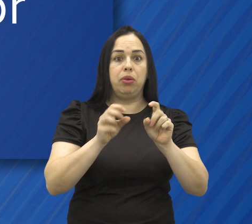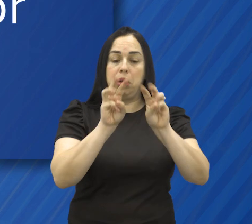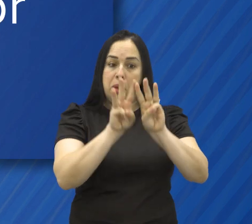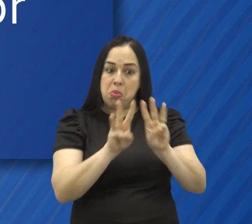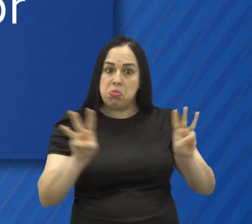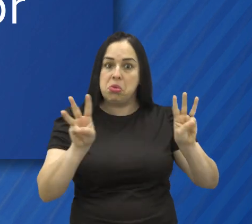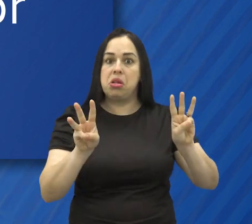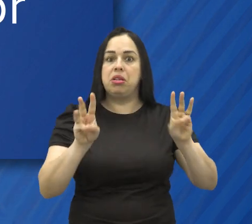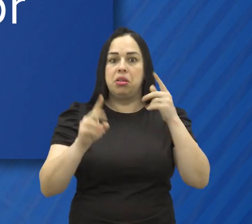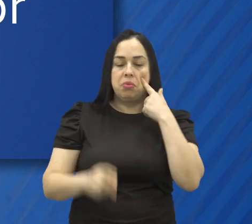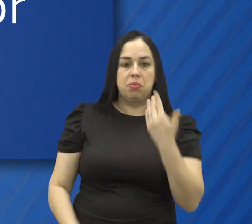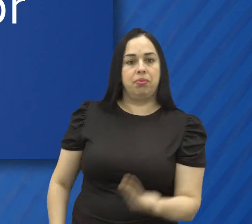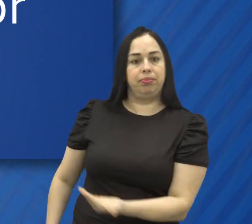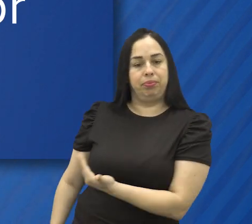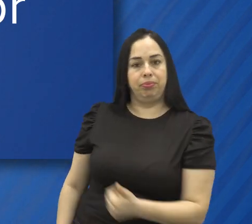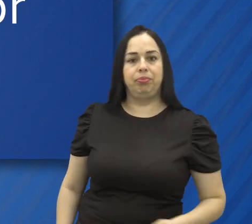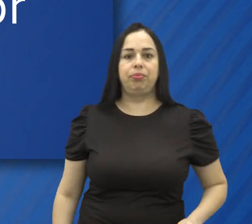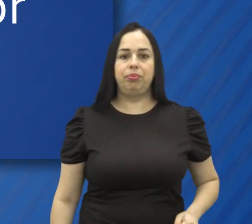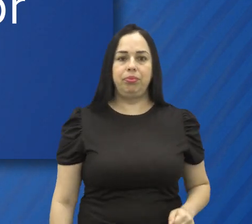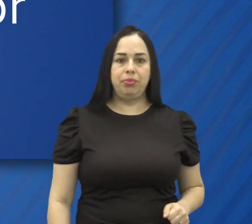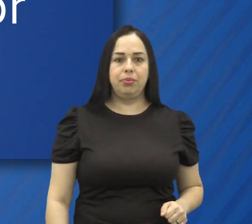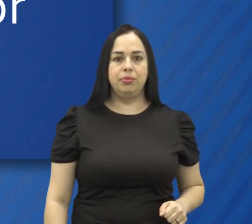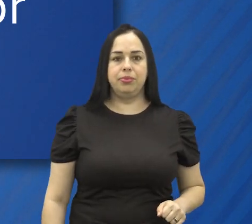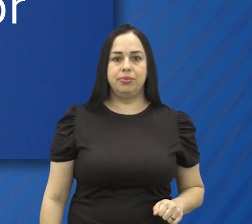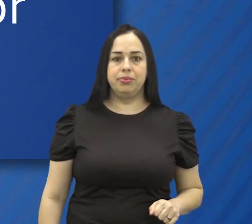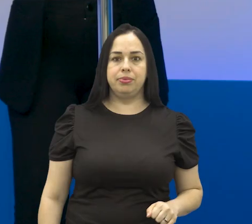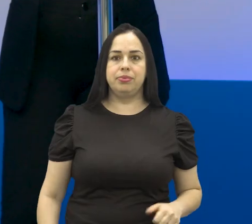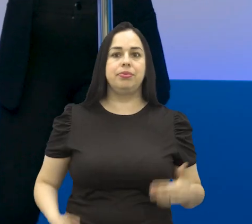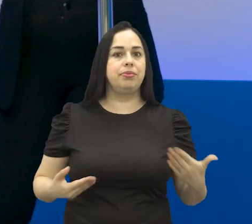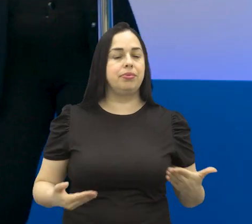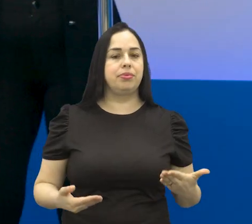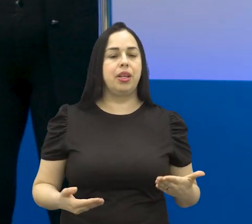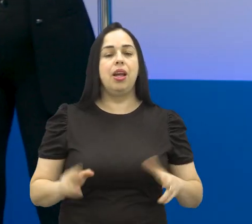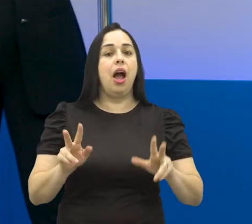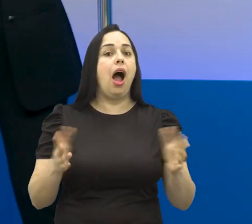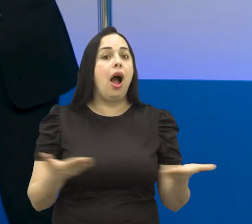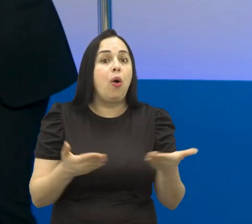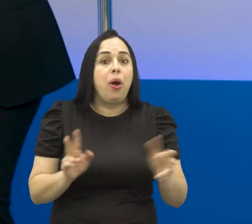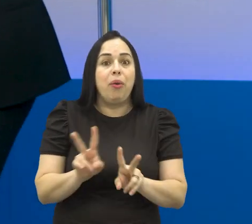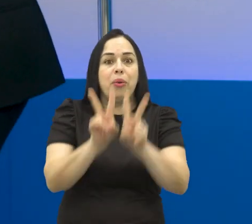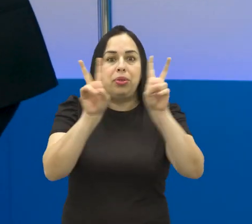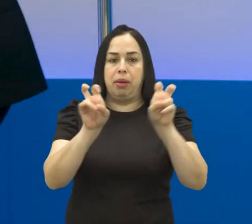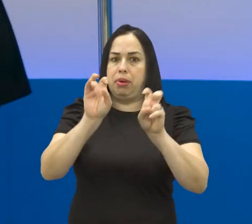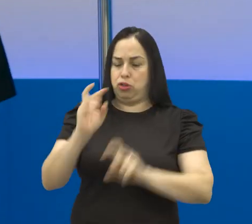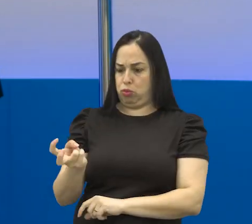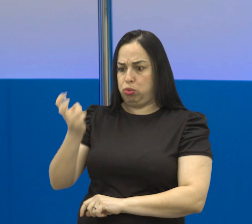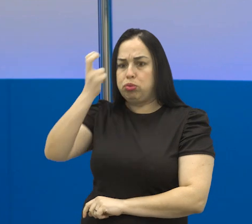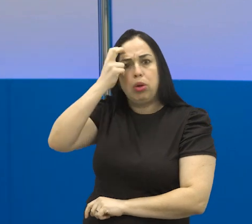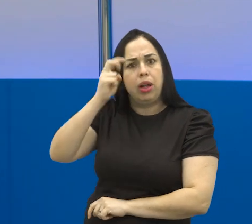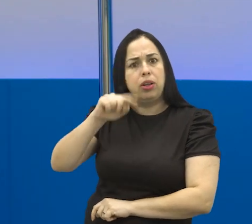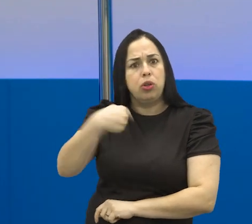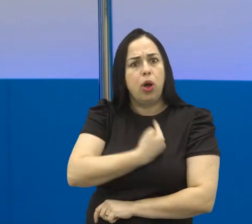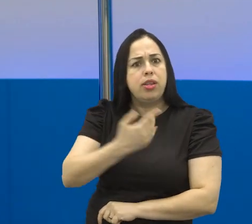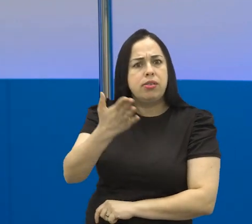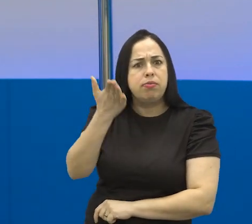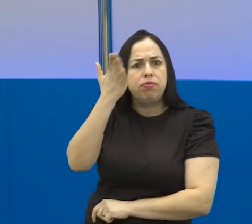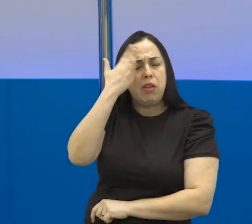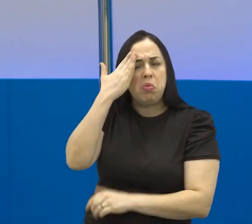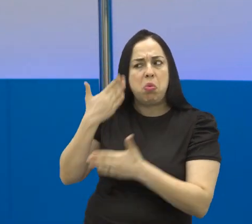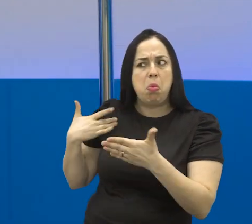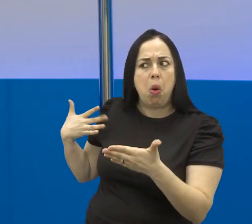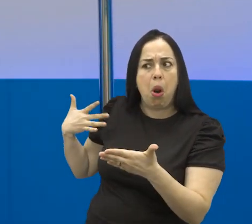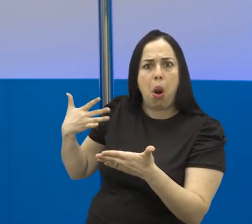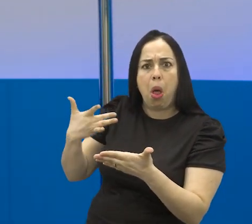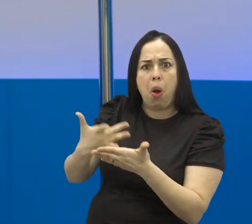você confere no nosso site, no ícone pauta das sessões. Nosso assunto agora é cultura. gente tem acompanhado, nos últimos